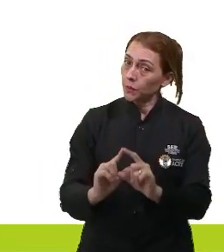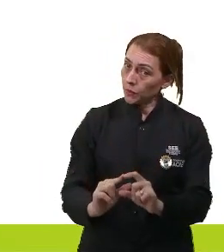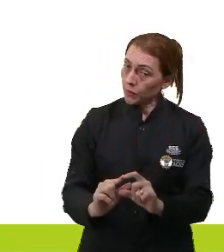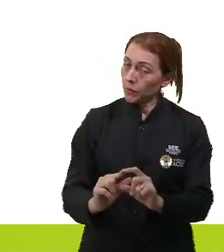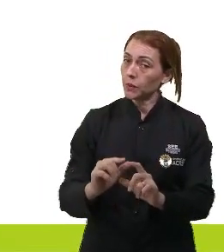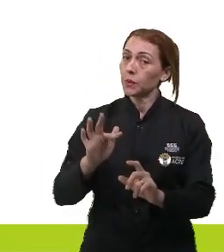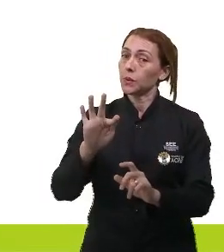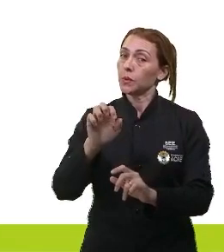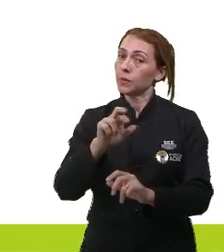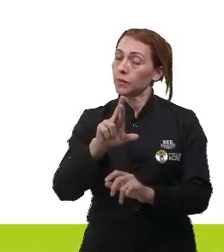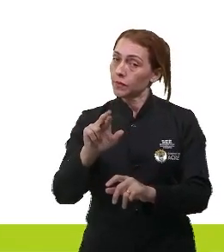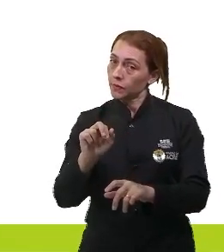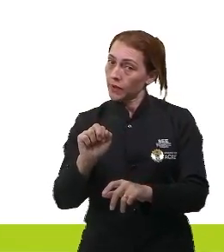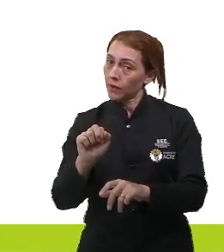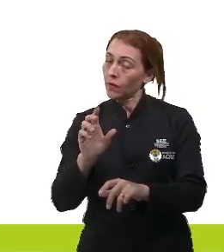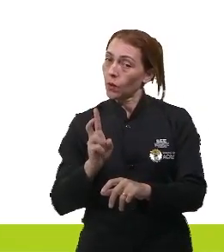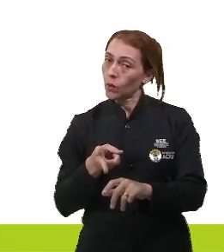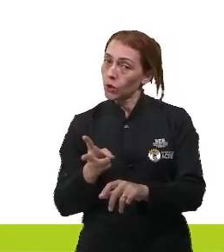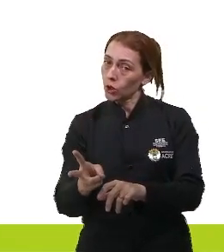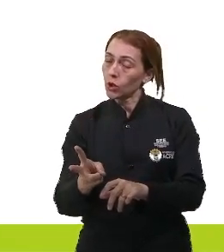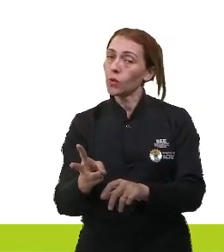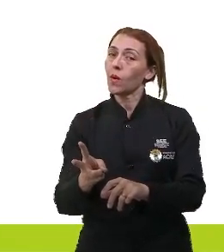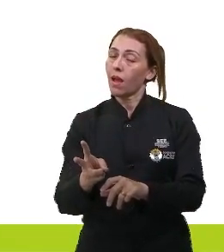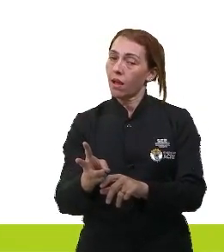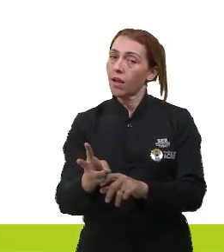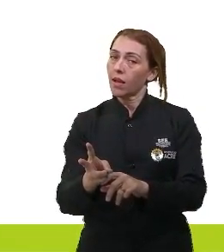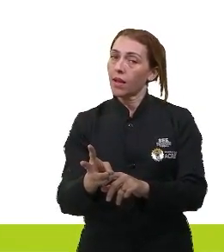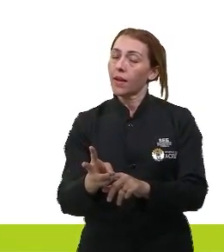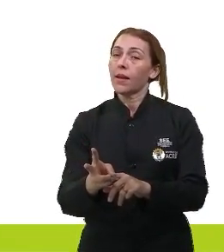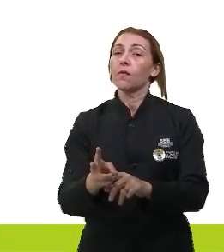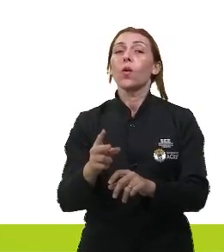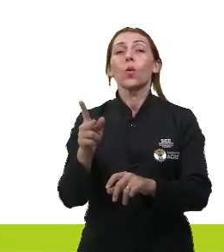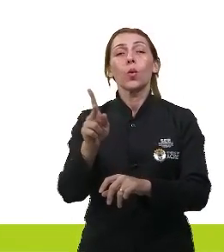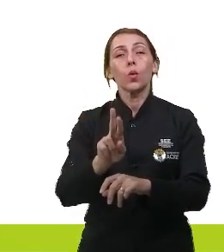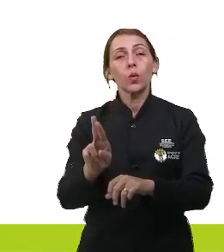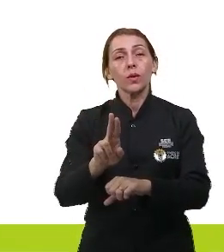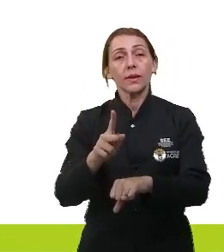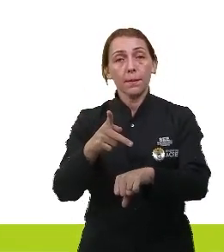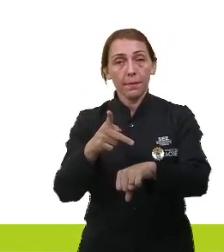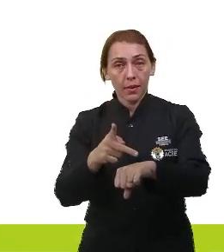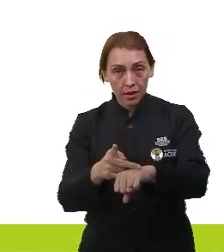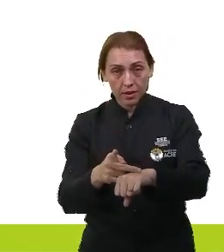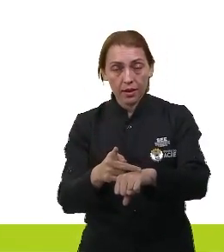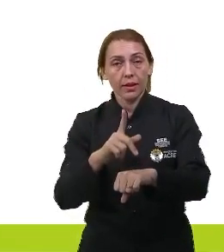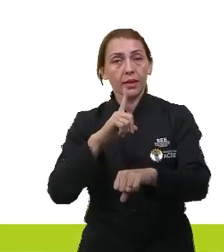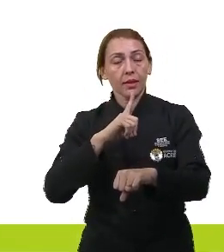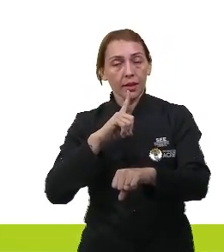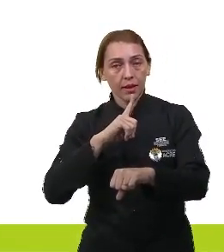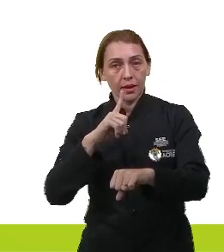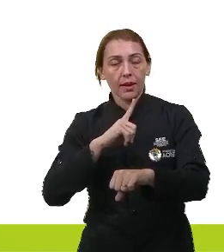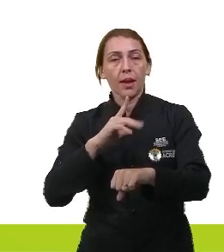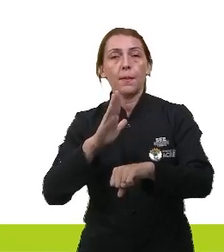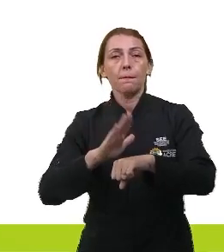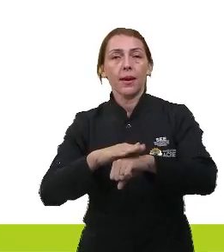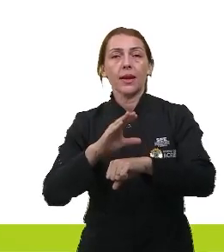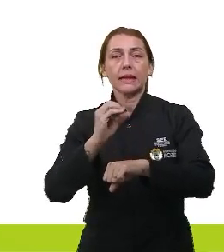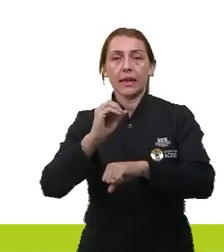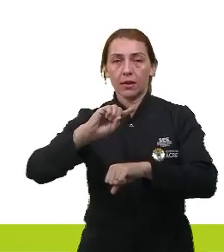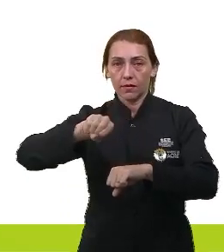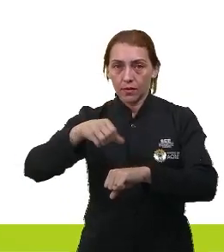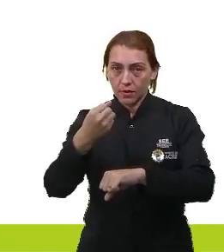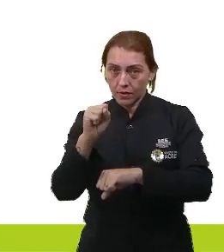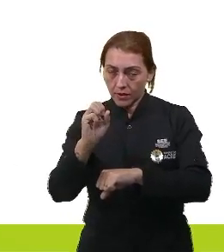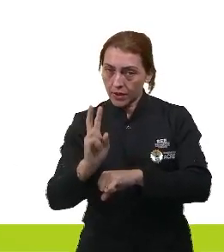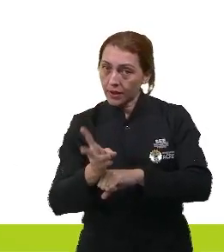oxidar não vou proteger ele vai continuar enferrujando vou usar a prata a prata tem um potencial de mais 0,80